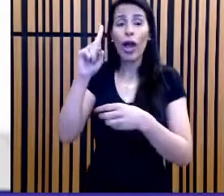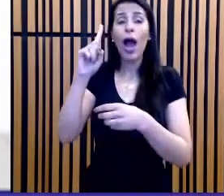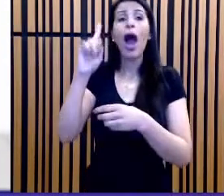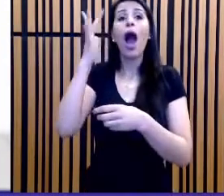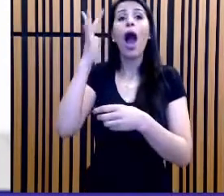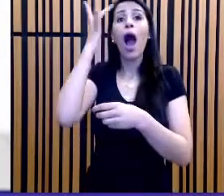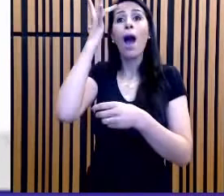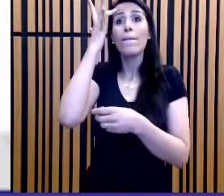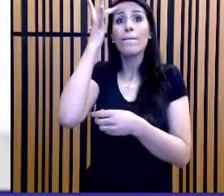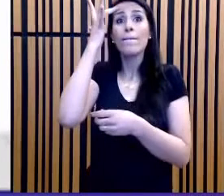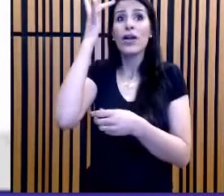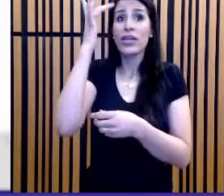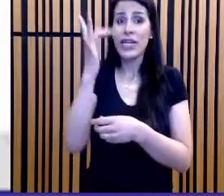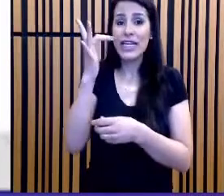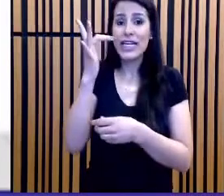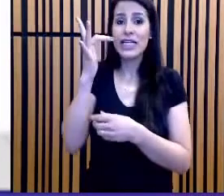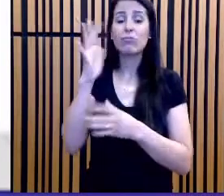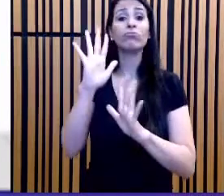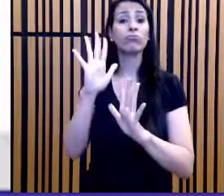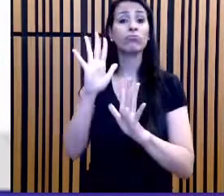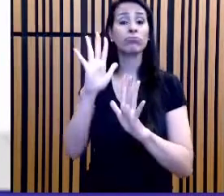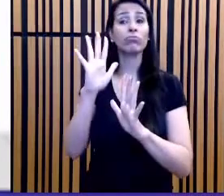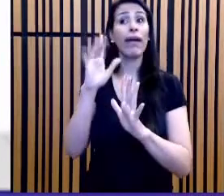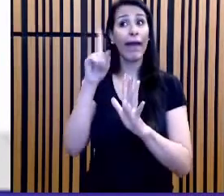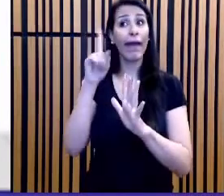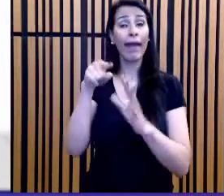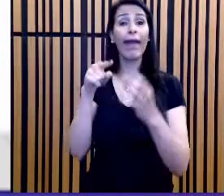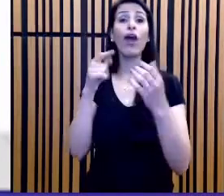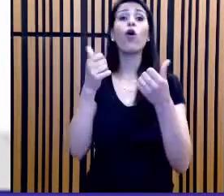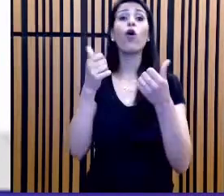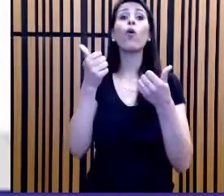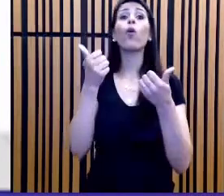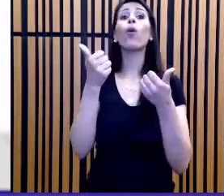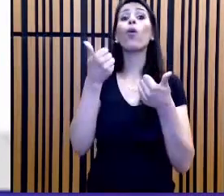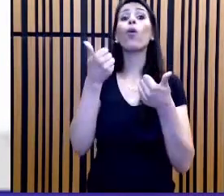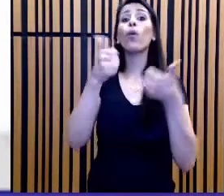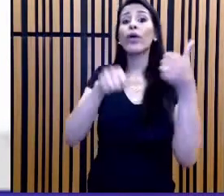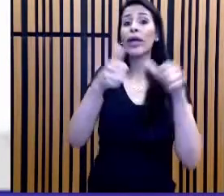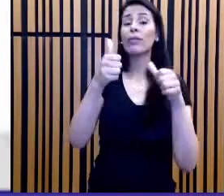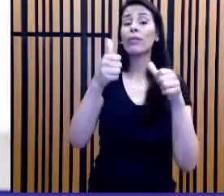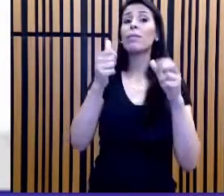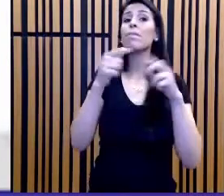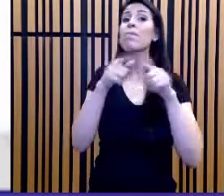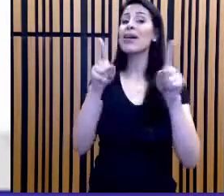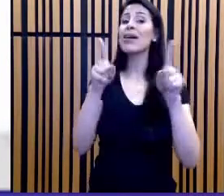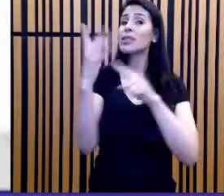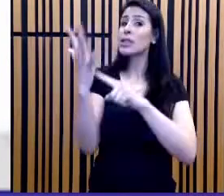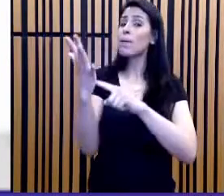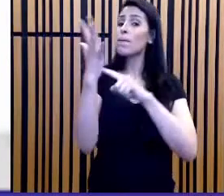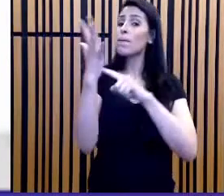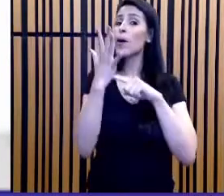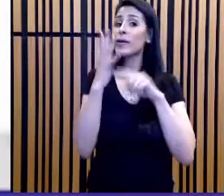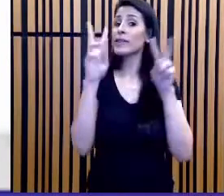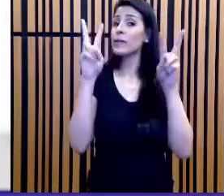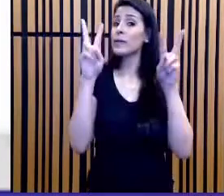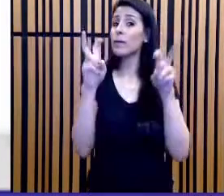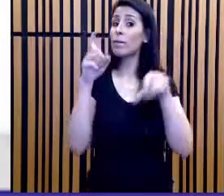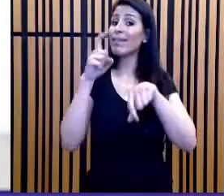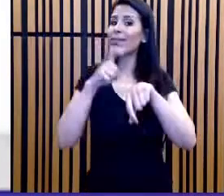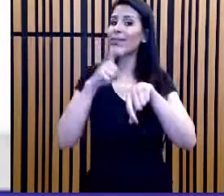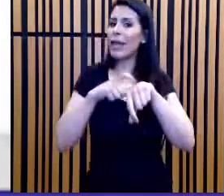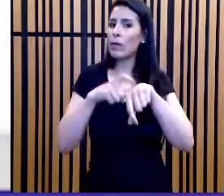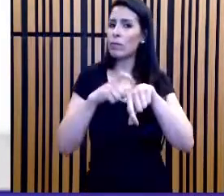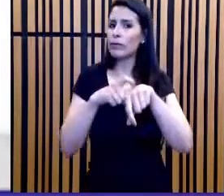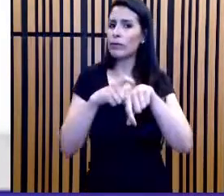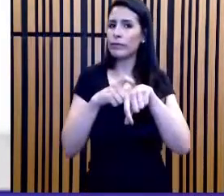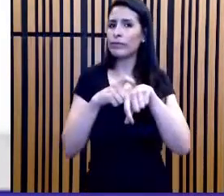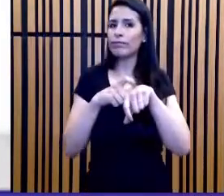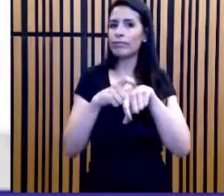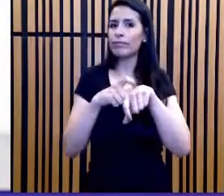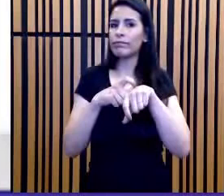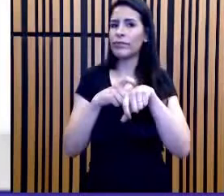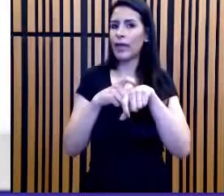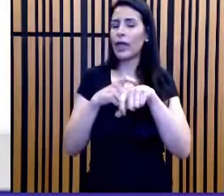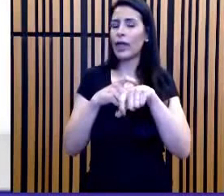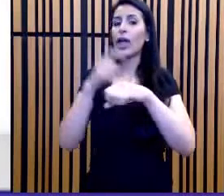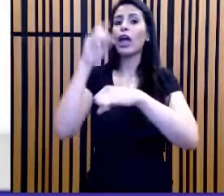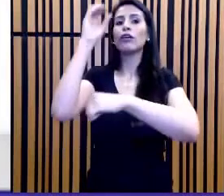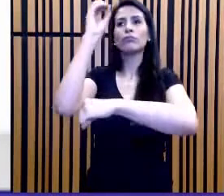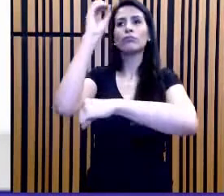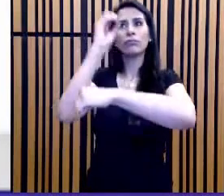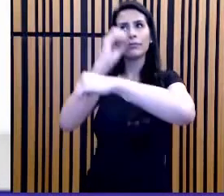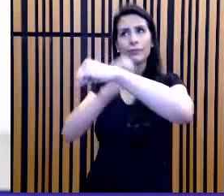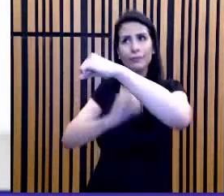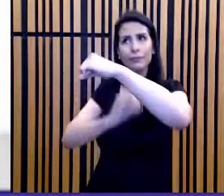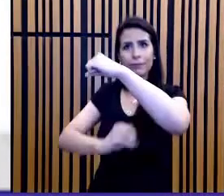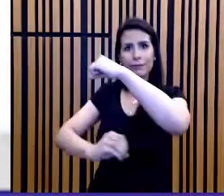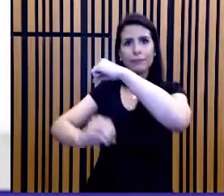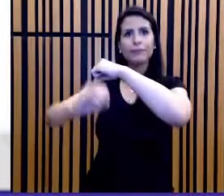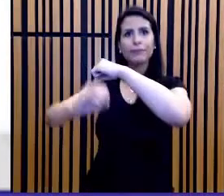potencialmente relevante. Eu estou observando a passagem do tempo e, portanto, essa periodicidade pode ser importante.